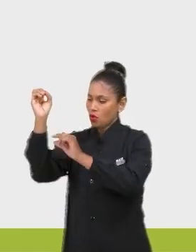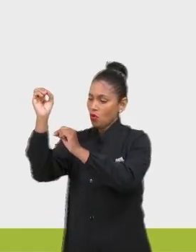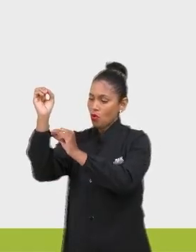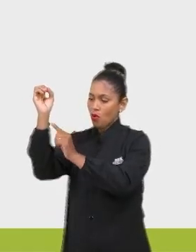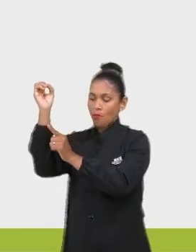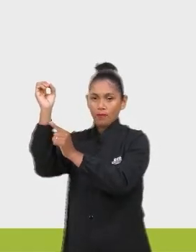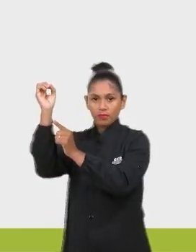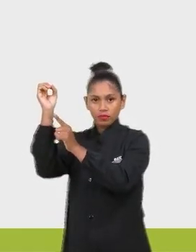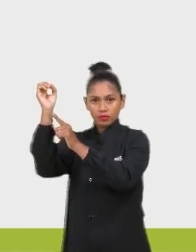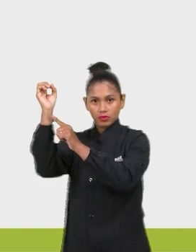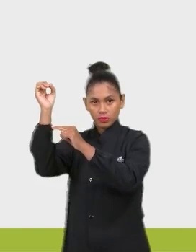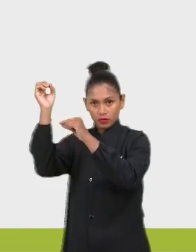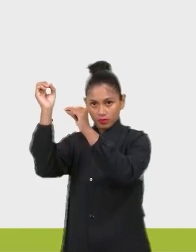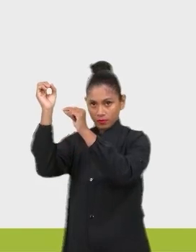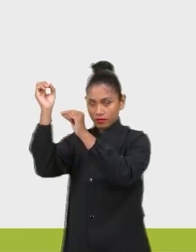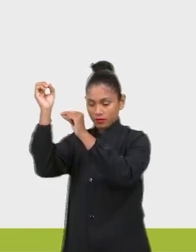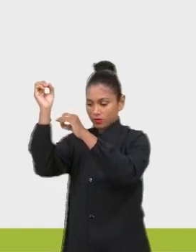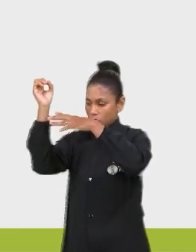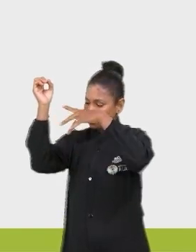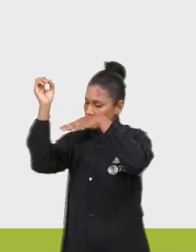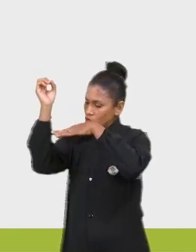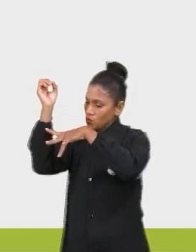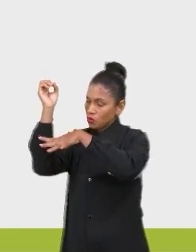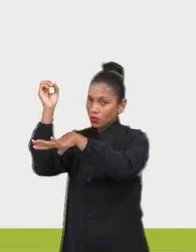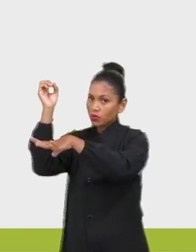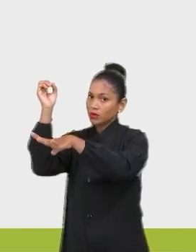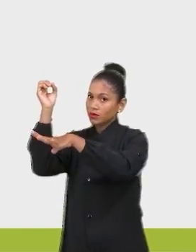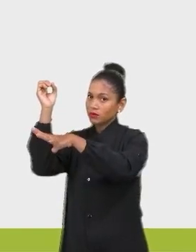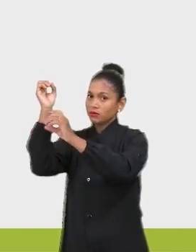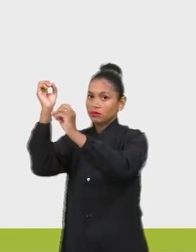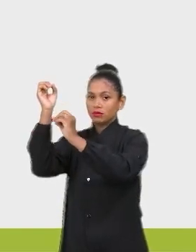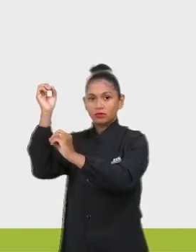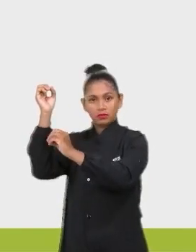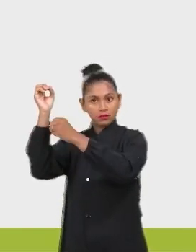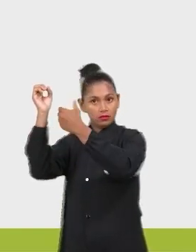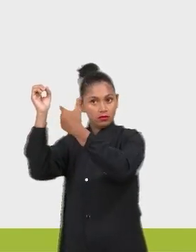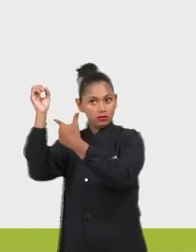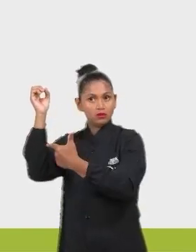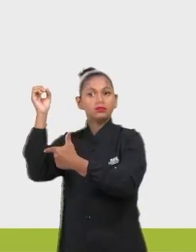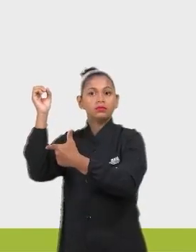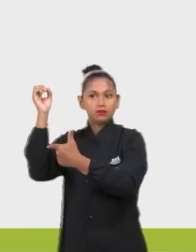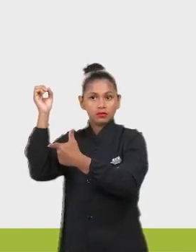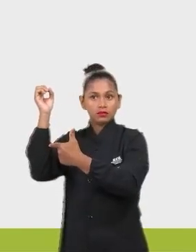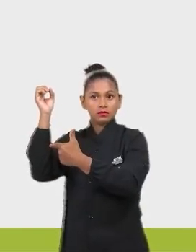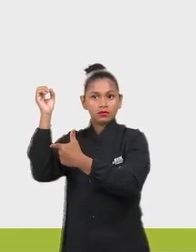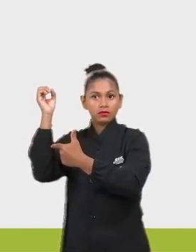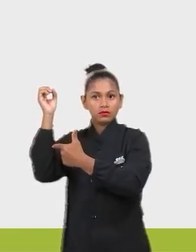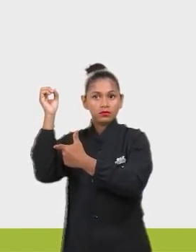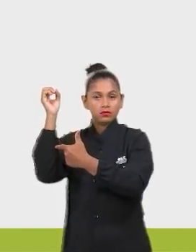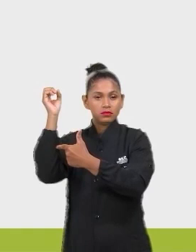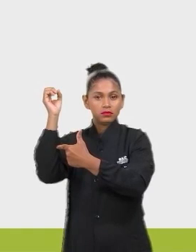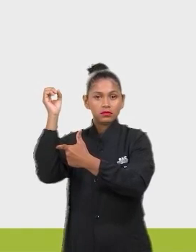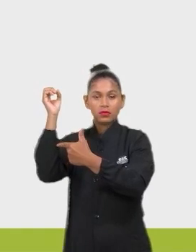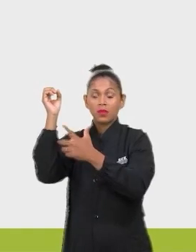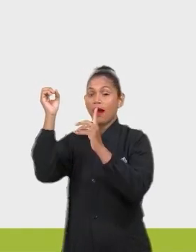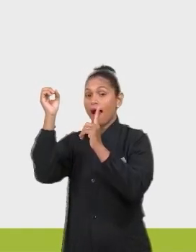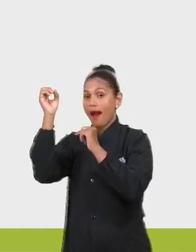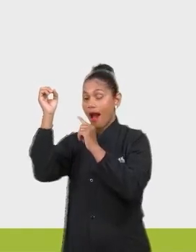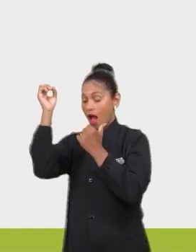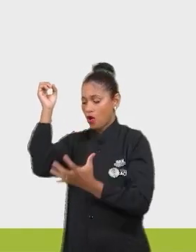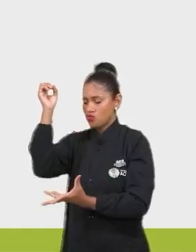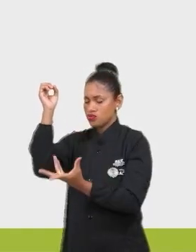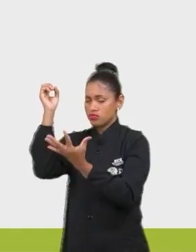haver liberação de oxigênio, oxigênio vaporizado, desculpa, água vaporizada.